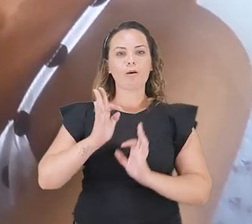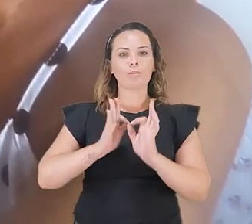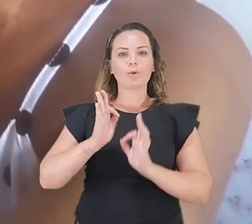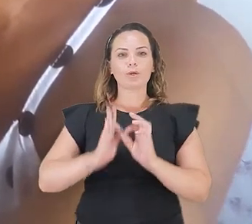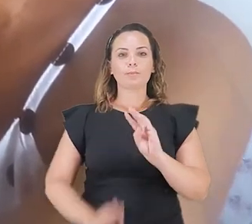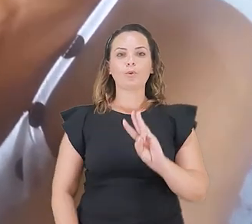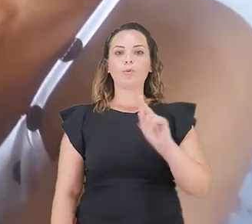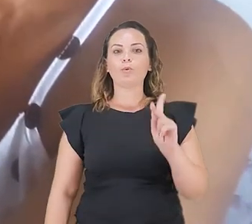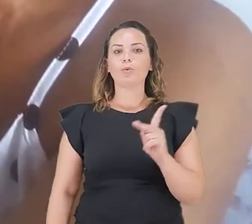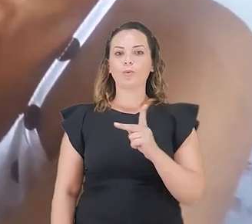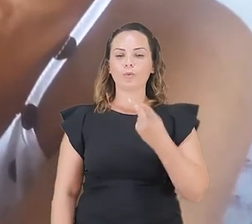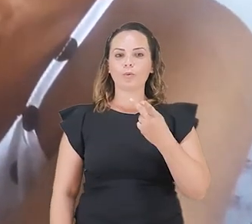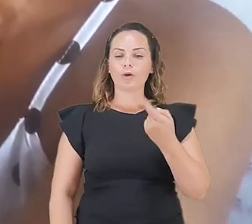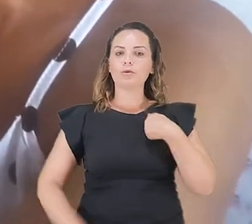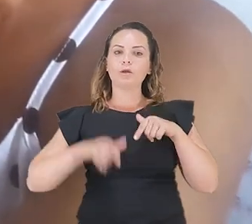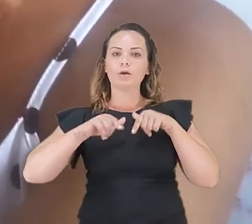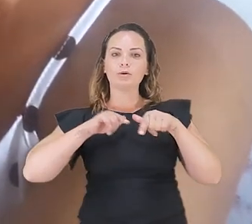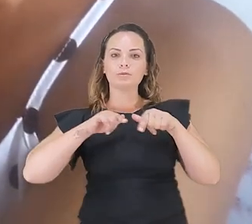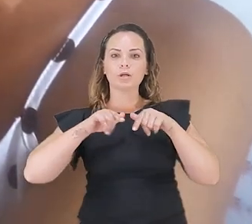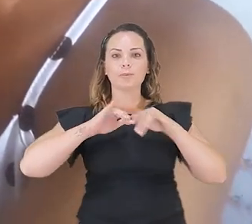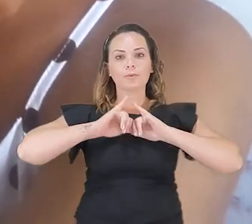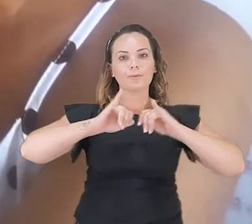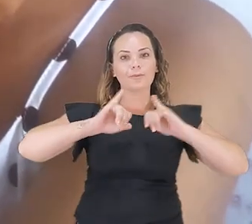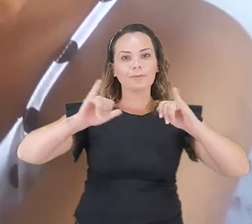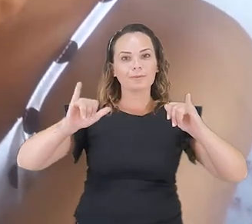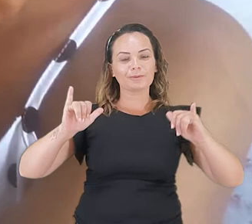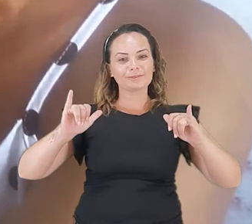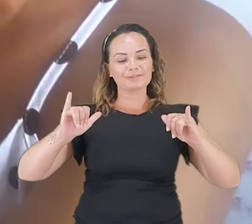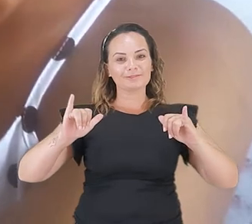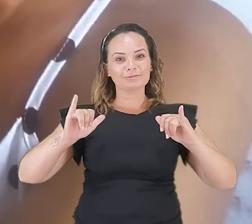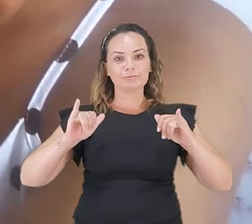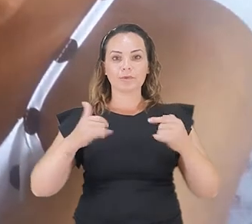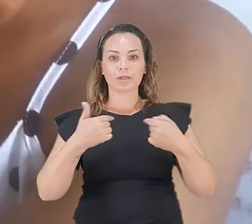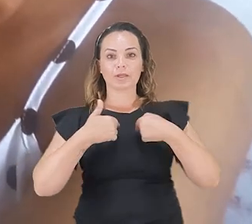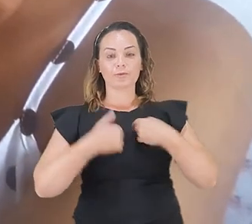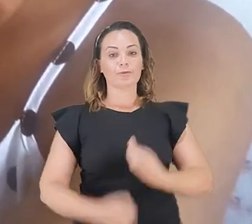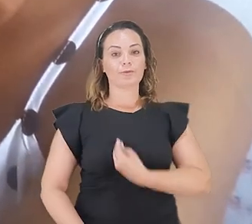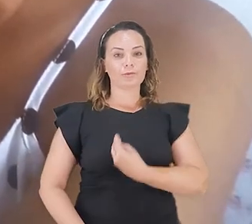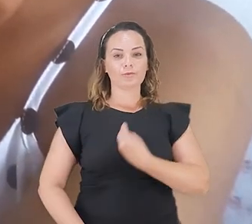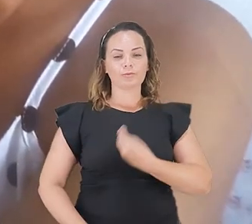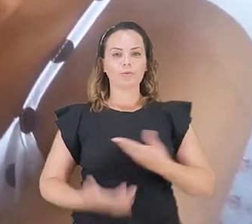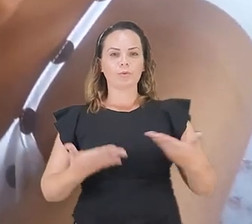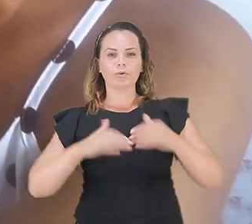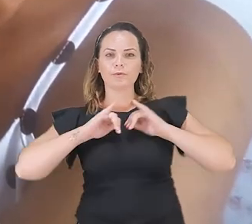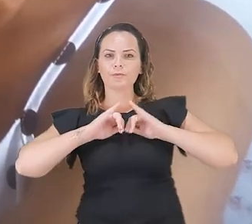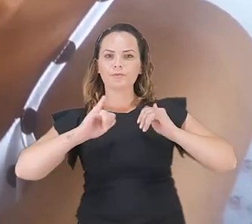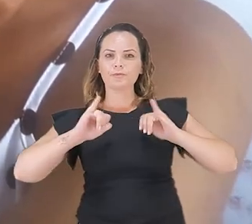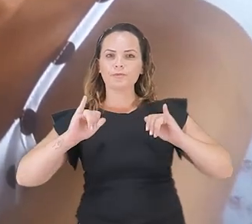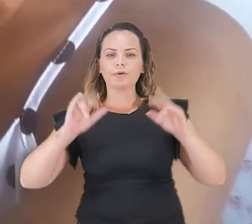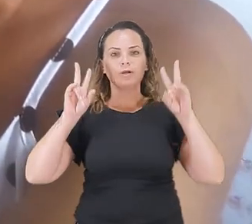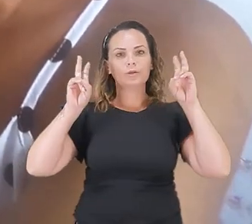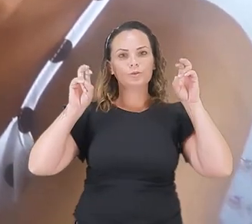dentro do programa para fazer todo o trabalho de comunicação e divulgação do WASH. Eu estou aqui hoje para falar um pouquinho sobre o